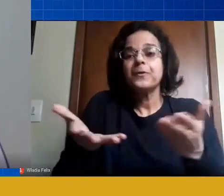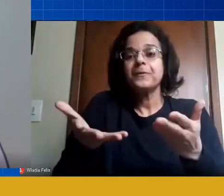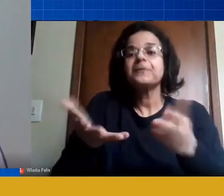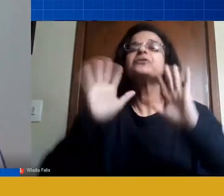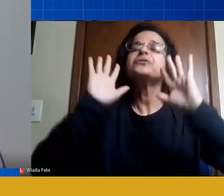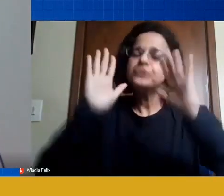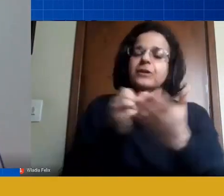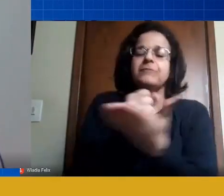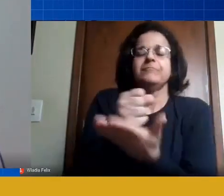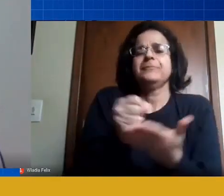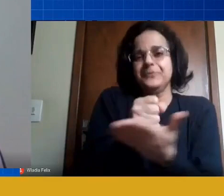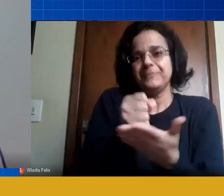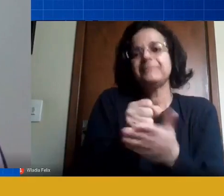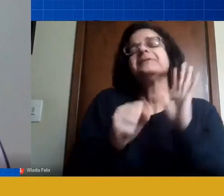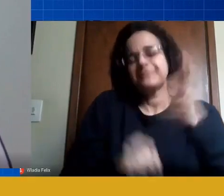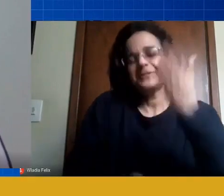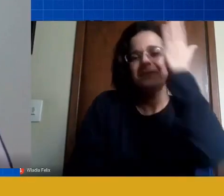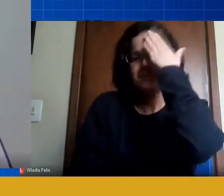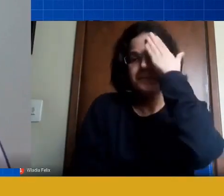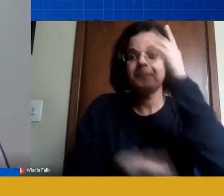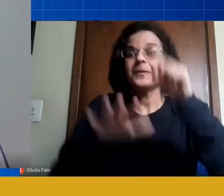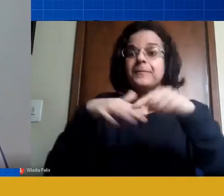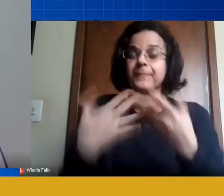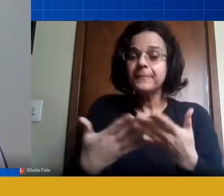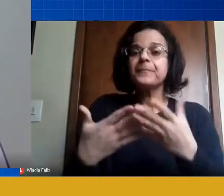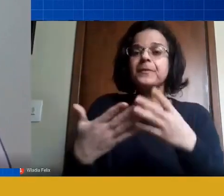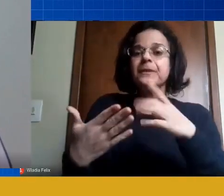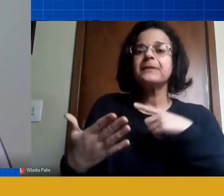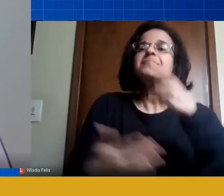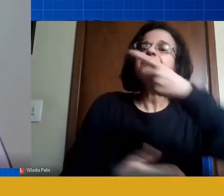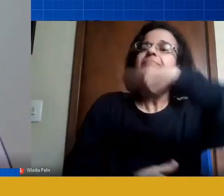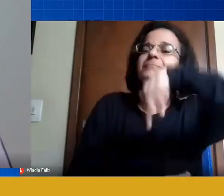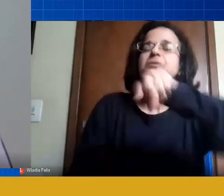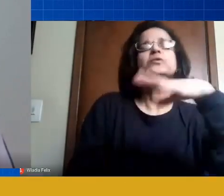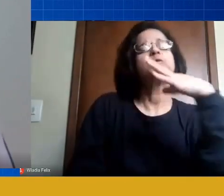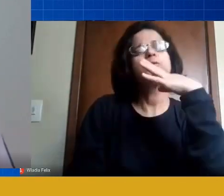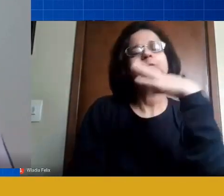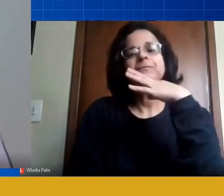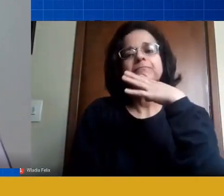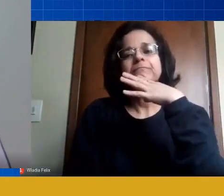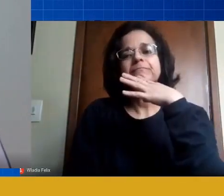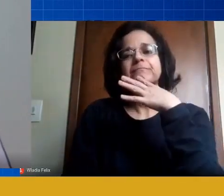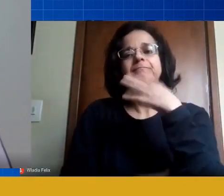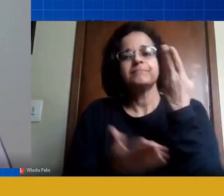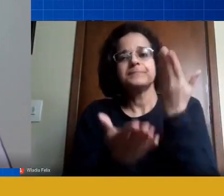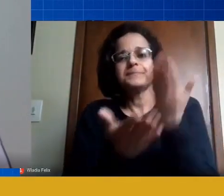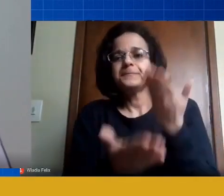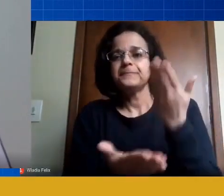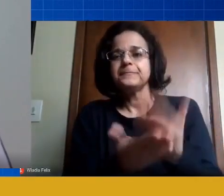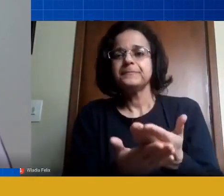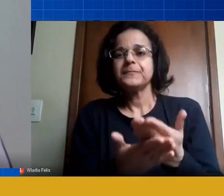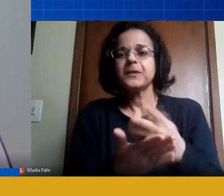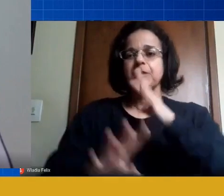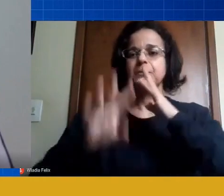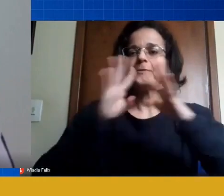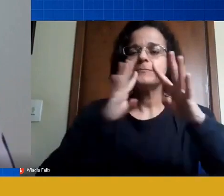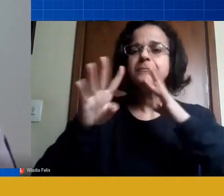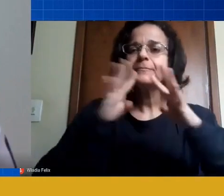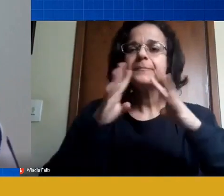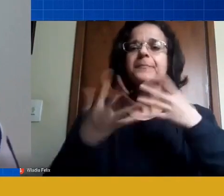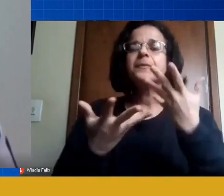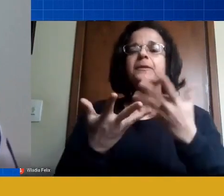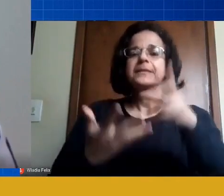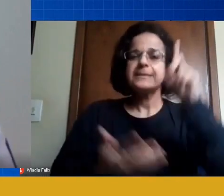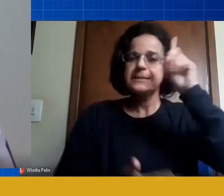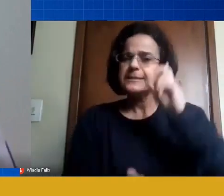feijão a gente já está até fazendo, mas eu sei que tem essa vasta experiência através dos seus estudos, do seu conhecimento e que todos